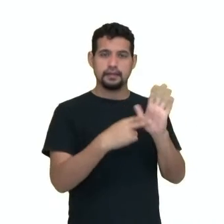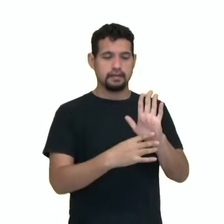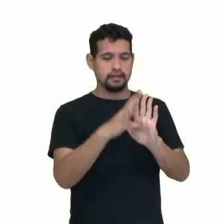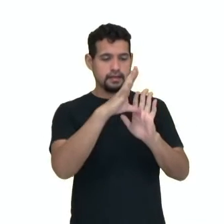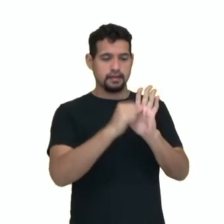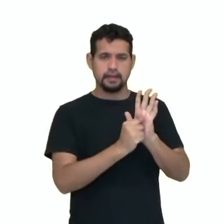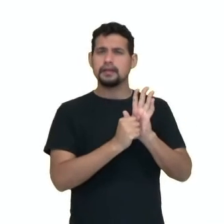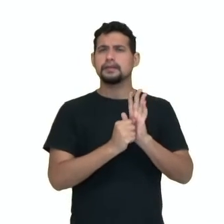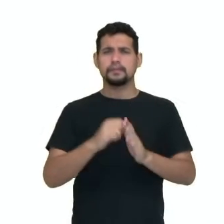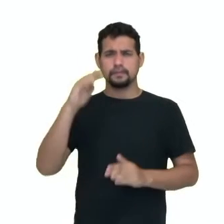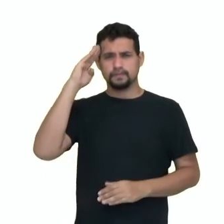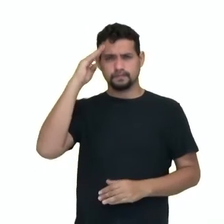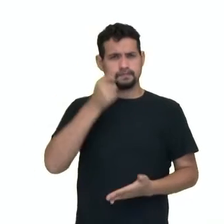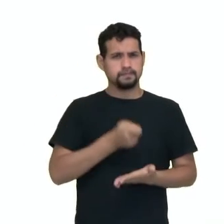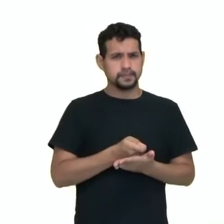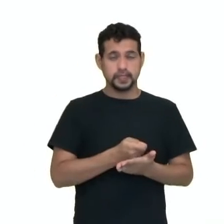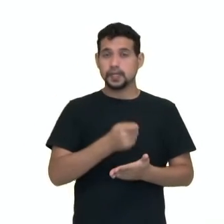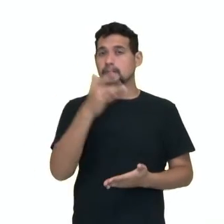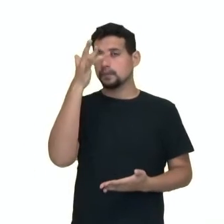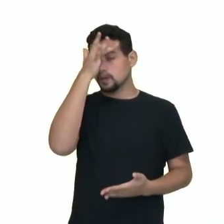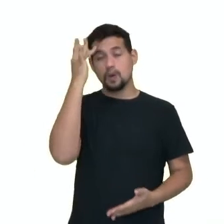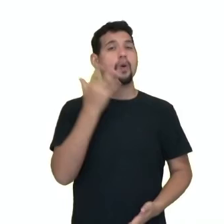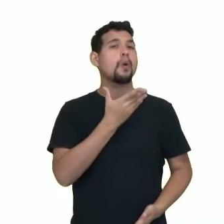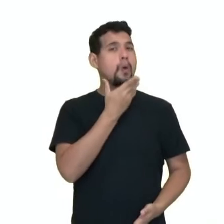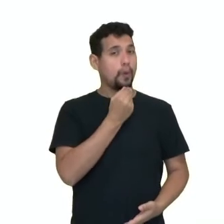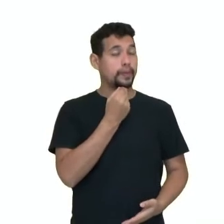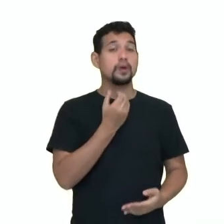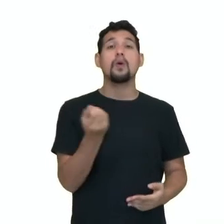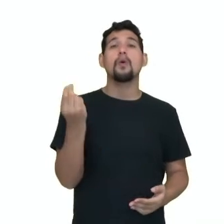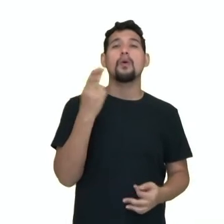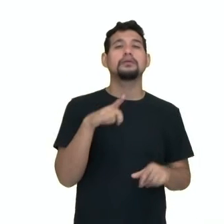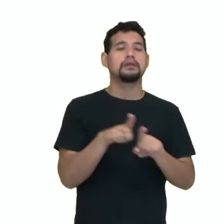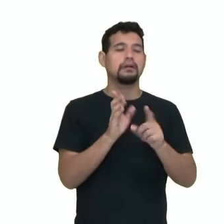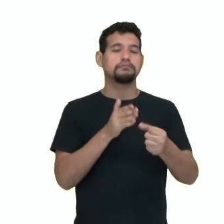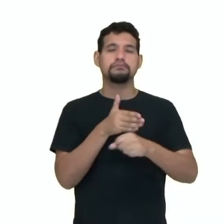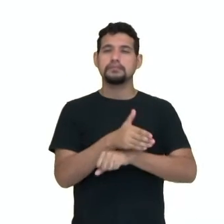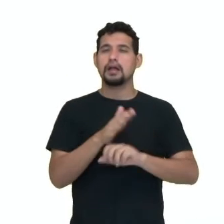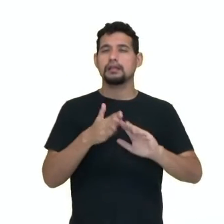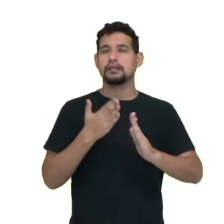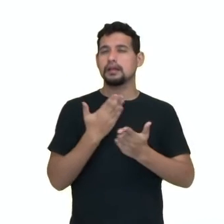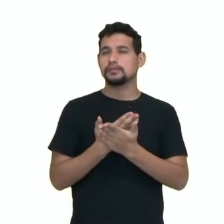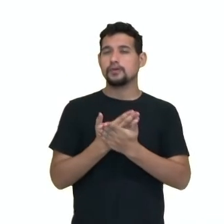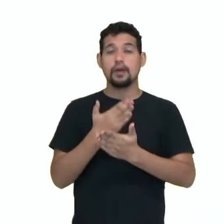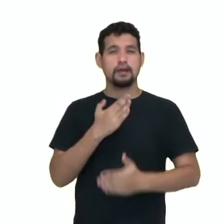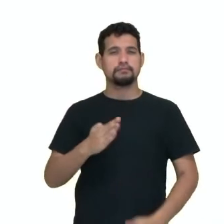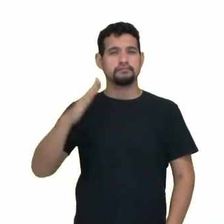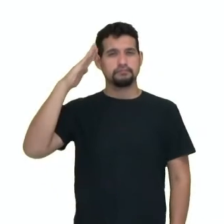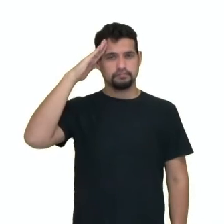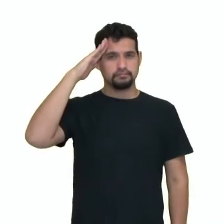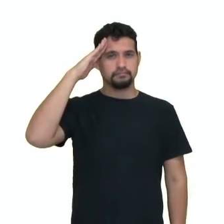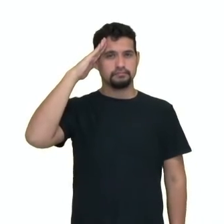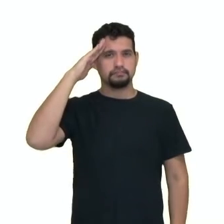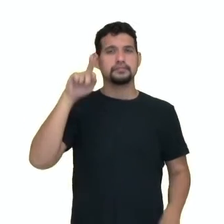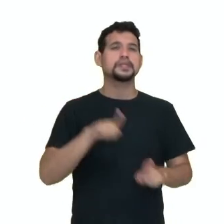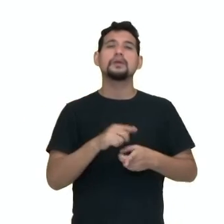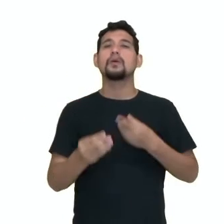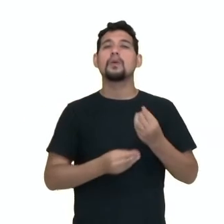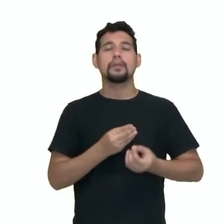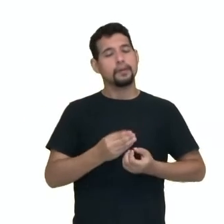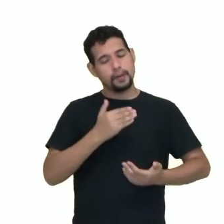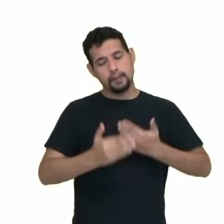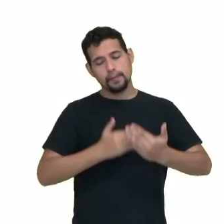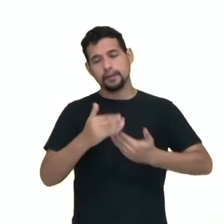militar obrigatório para as pessoas do sexo masculino ou ainda entrar para uma escola militar, através desses